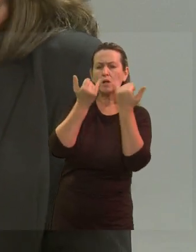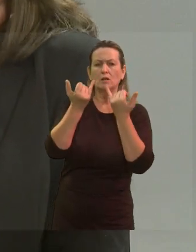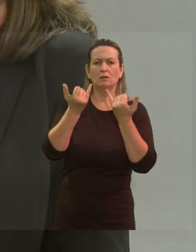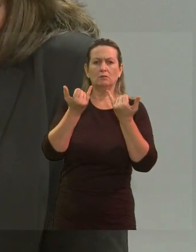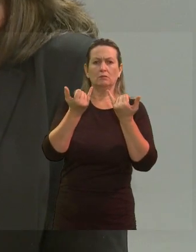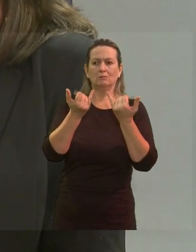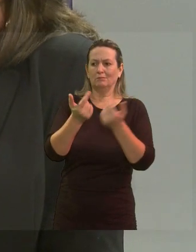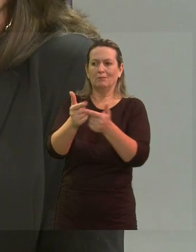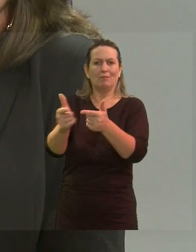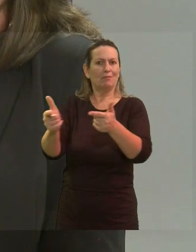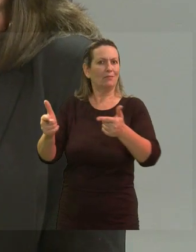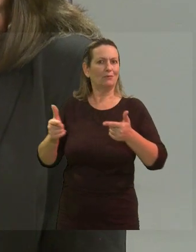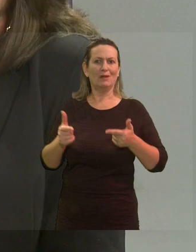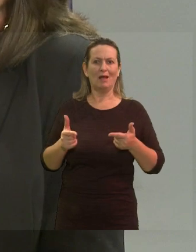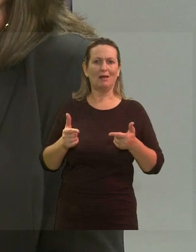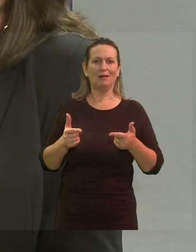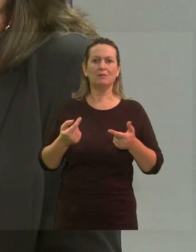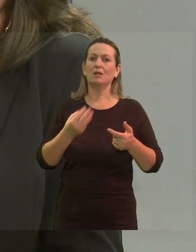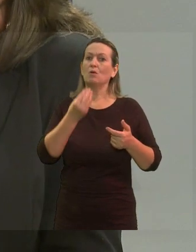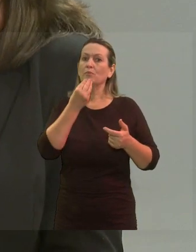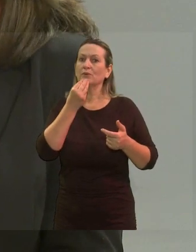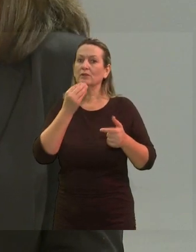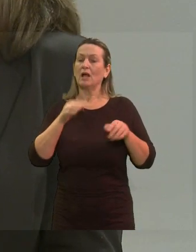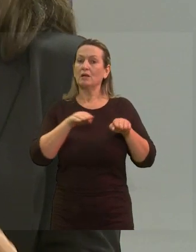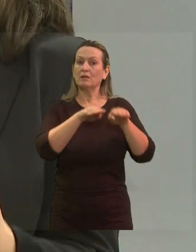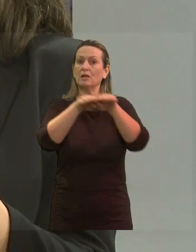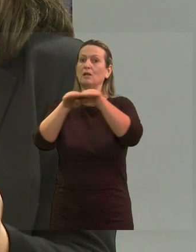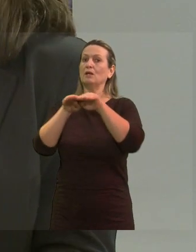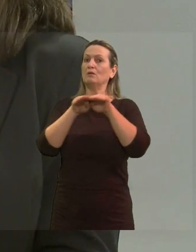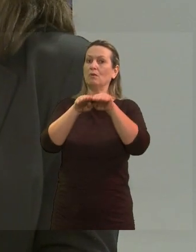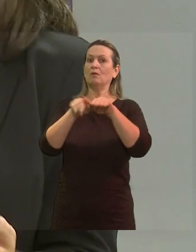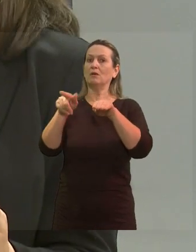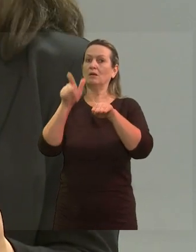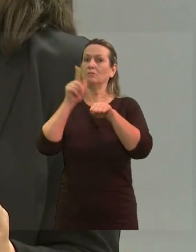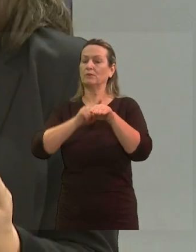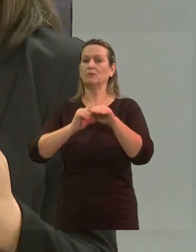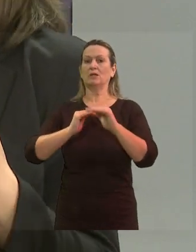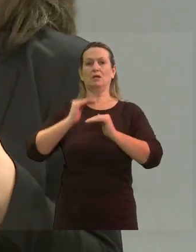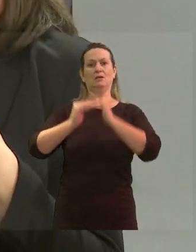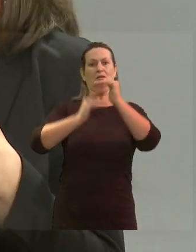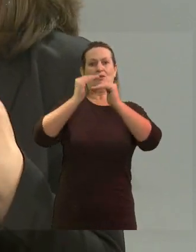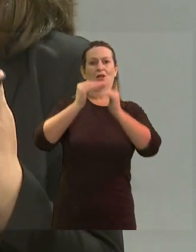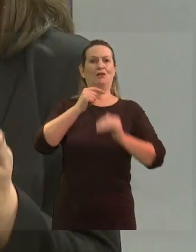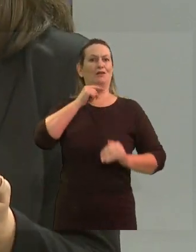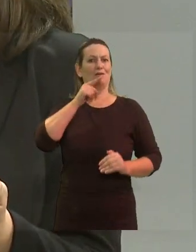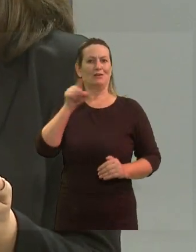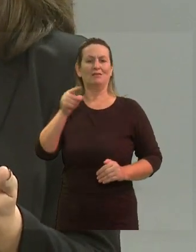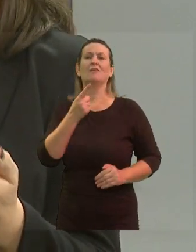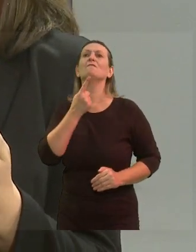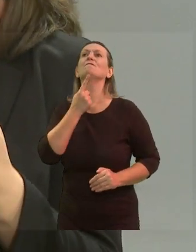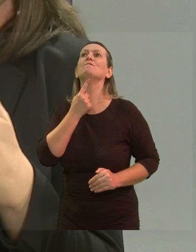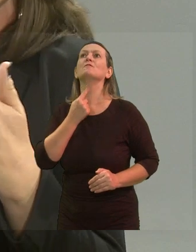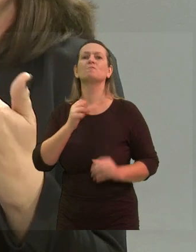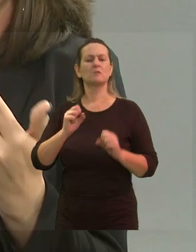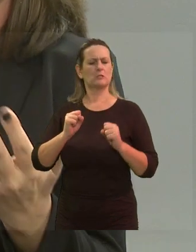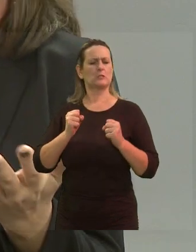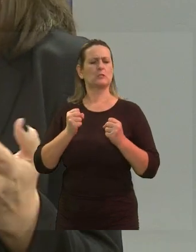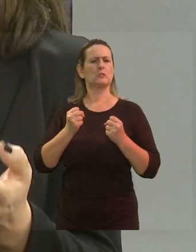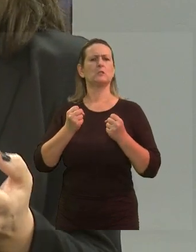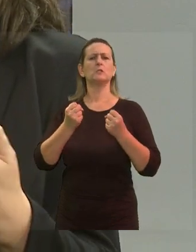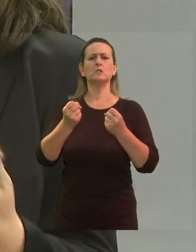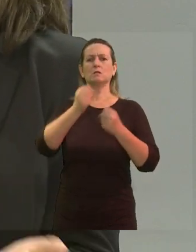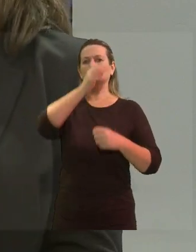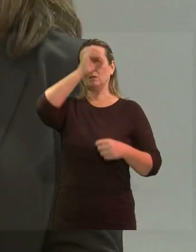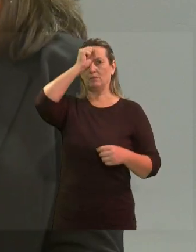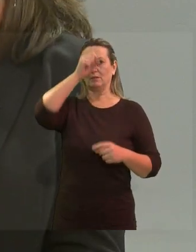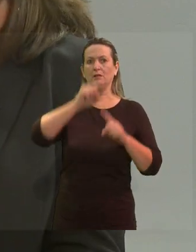não vai ter, né, não tem condições igualitárias para ter essa possibilidade de ela estar desenvolvendo, não basta ela ter vontade de aprender, se ela não consegue, por exemplo,